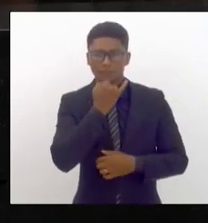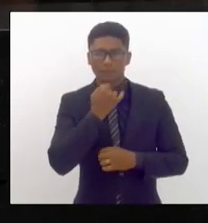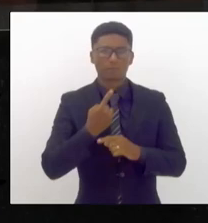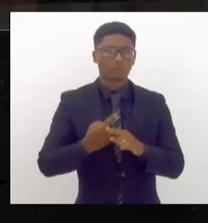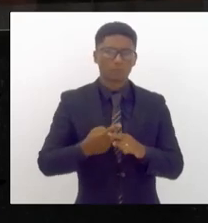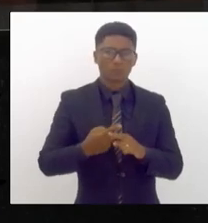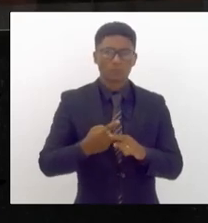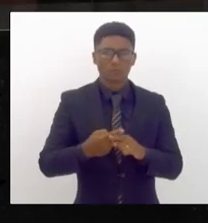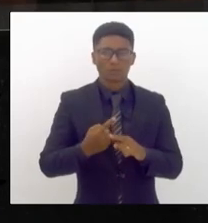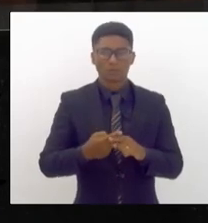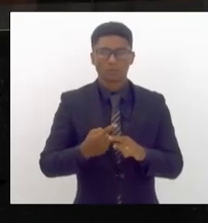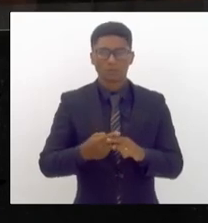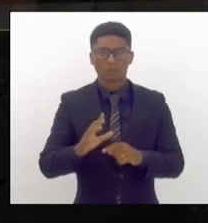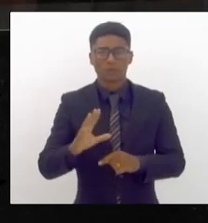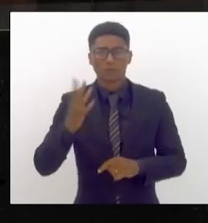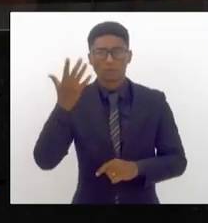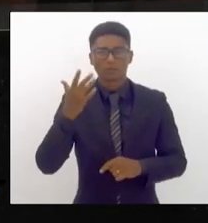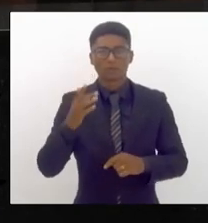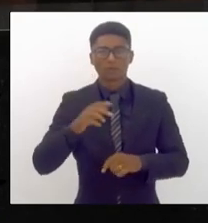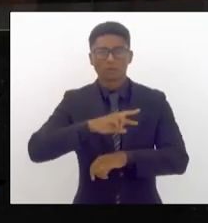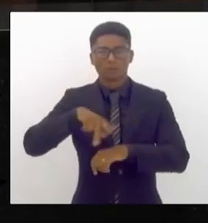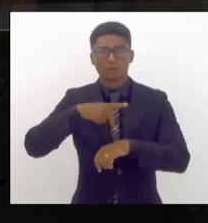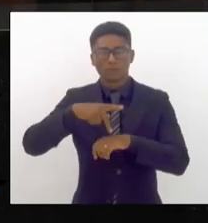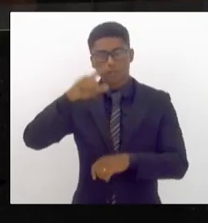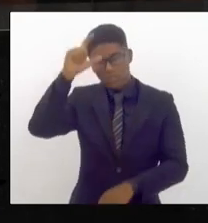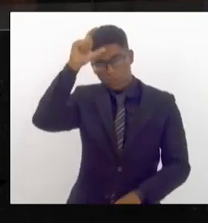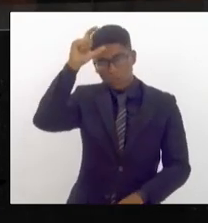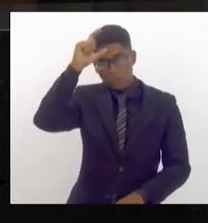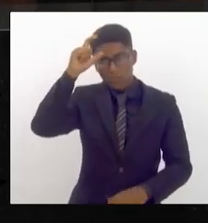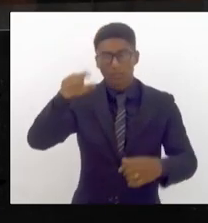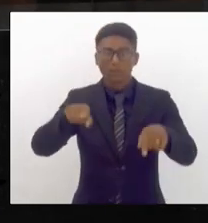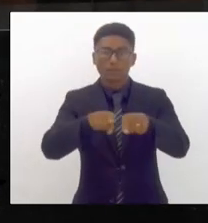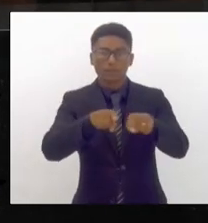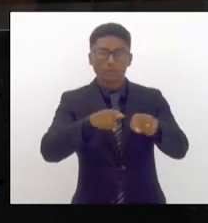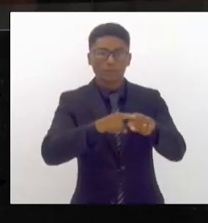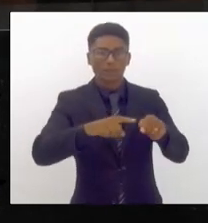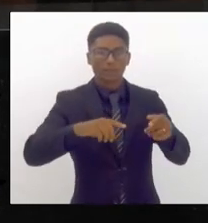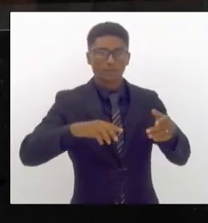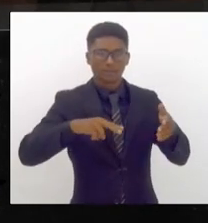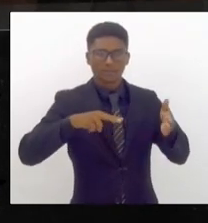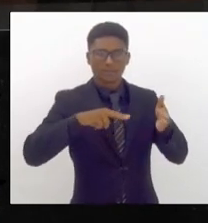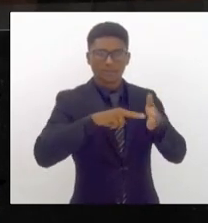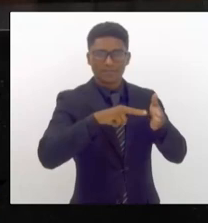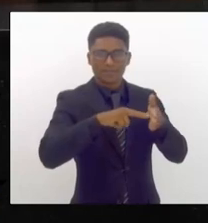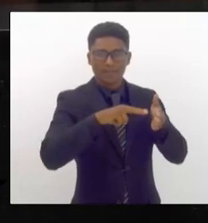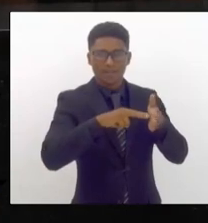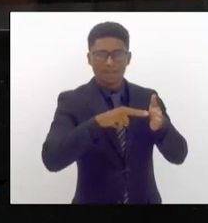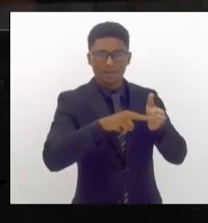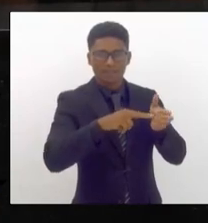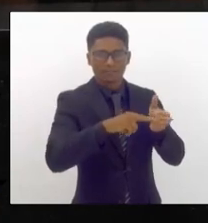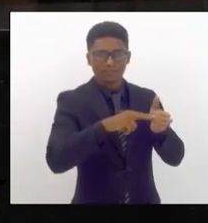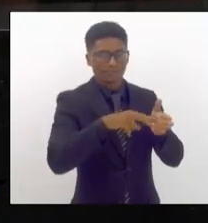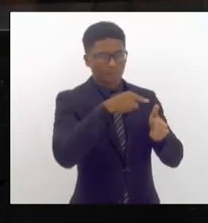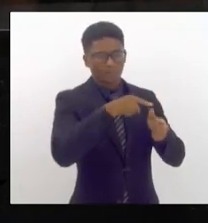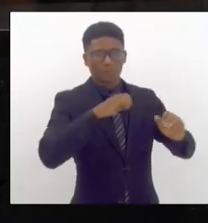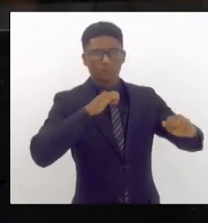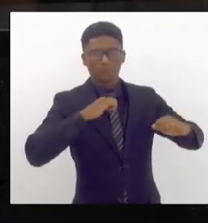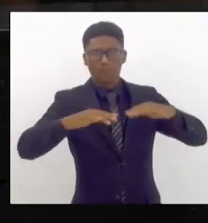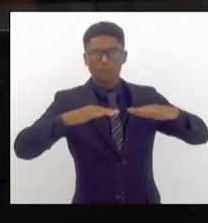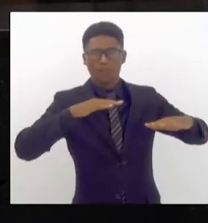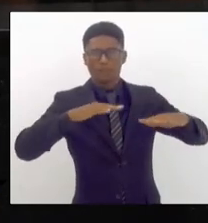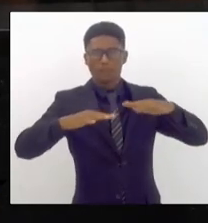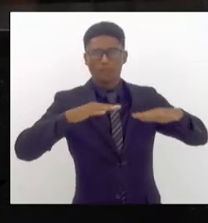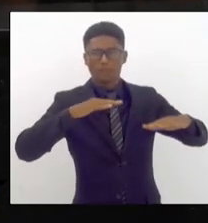ocorreu com a Turquia com a Síria a questão do terremoto lá só na